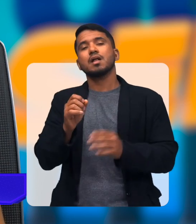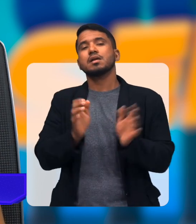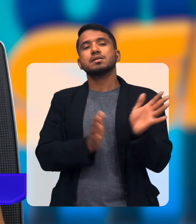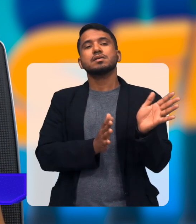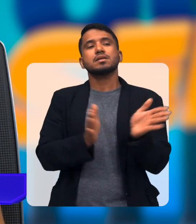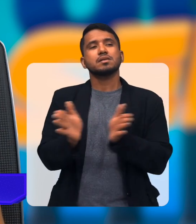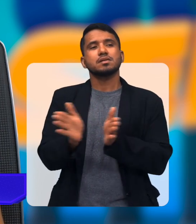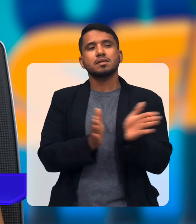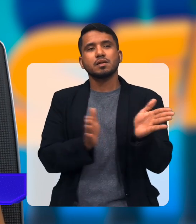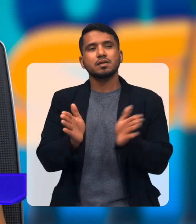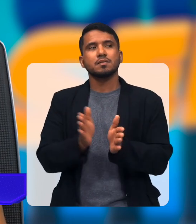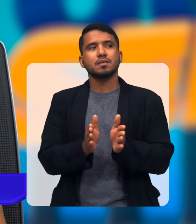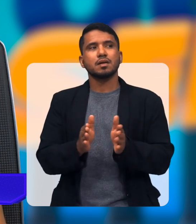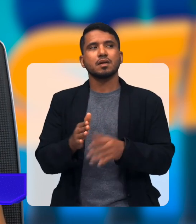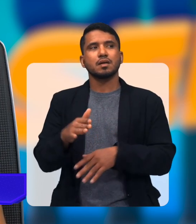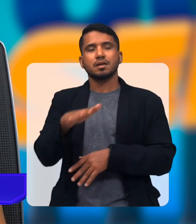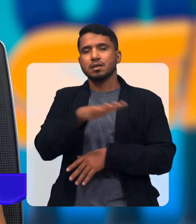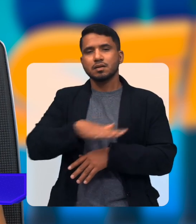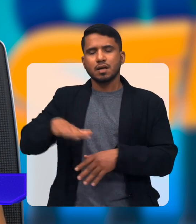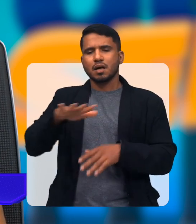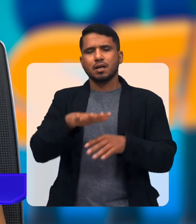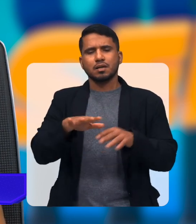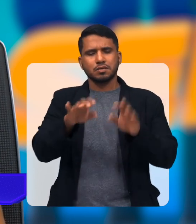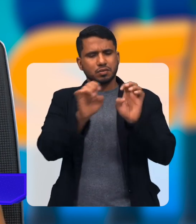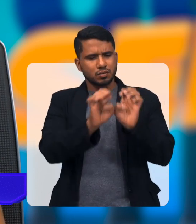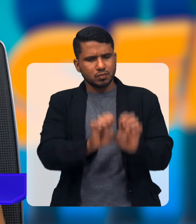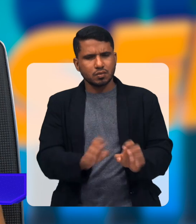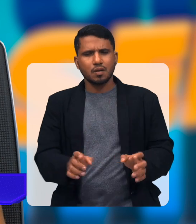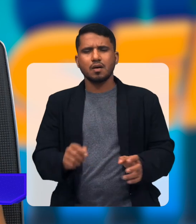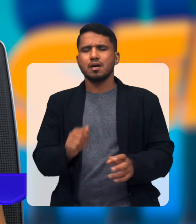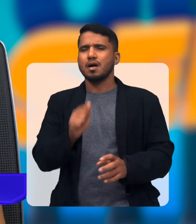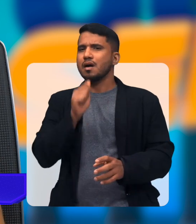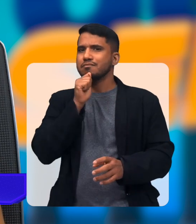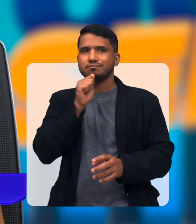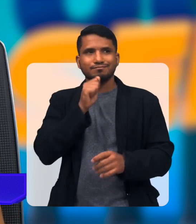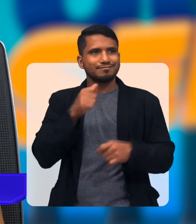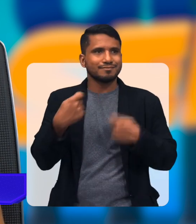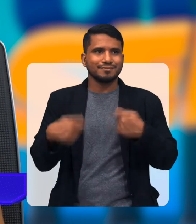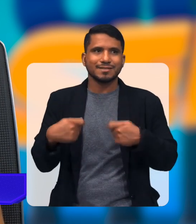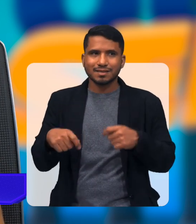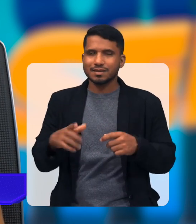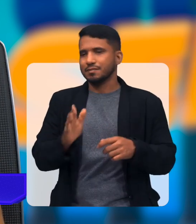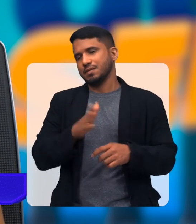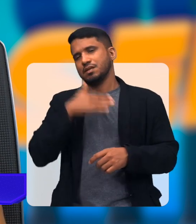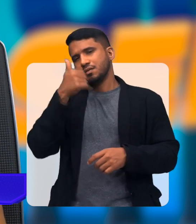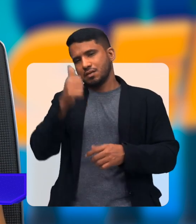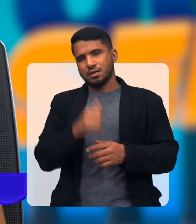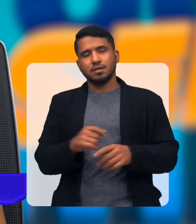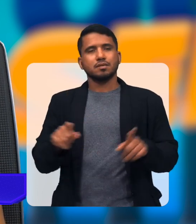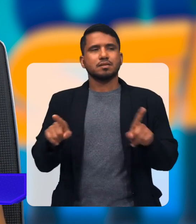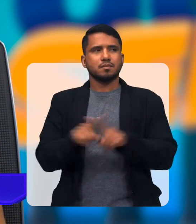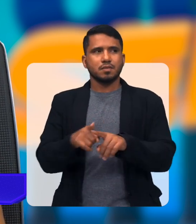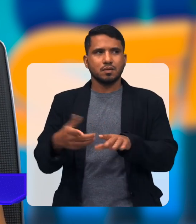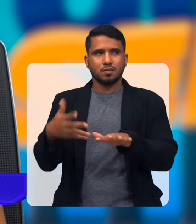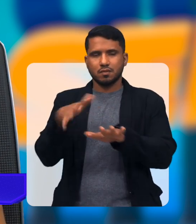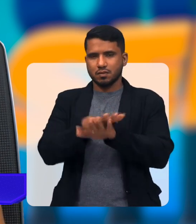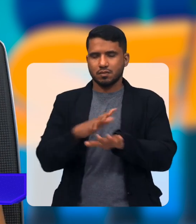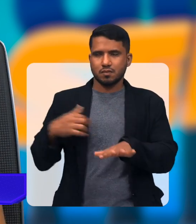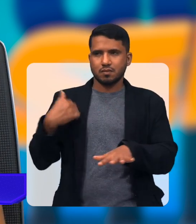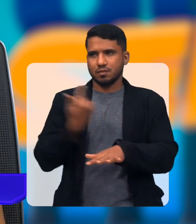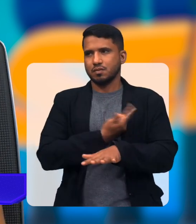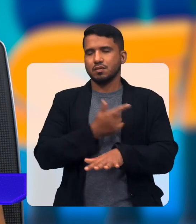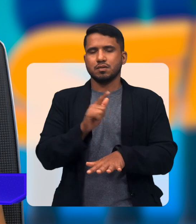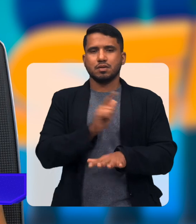aqui a cidade, né Sim A questão da acessibilidade na parte física, né Ainda deixa muito a